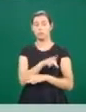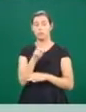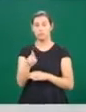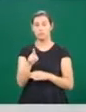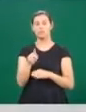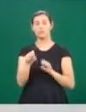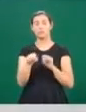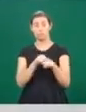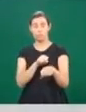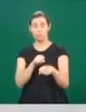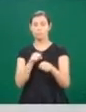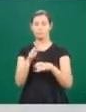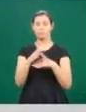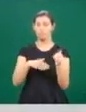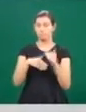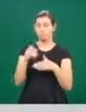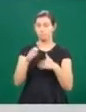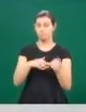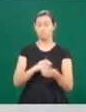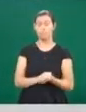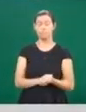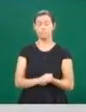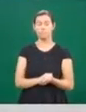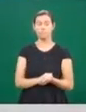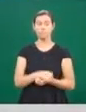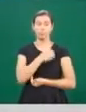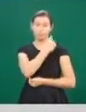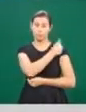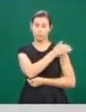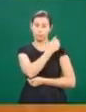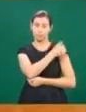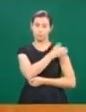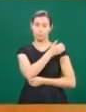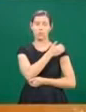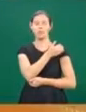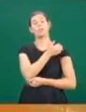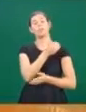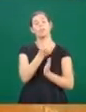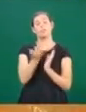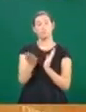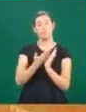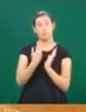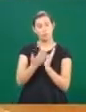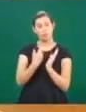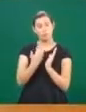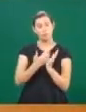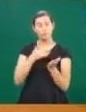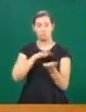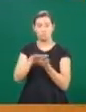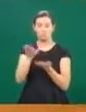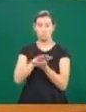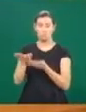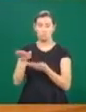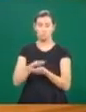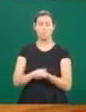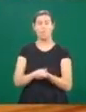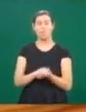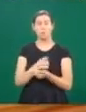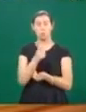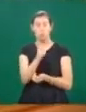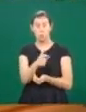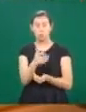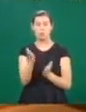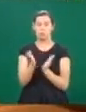nessa área. A discriminação racial tem afetado a produção literária. São raras as obras que representam os negros e a cultura